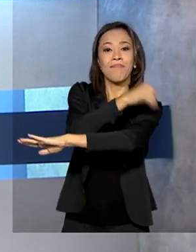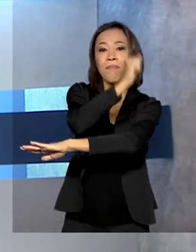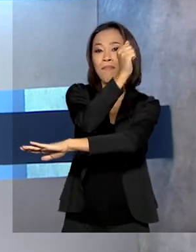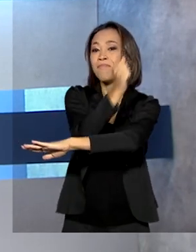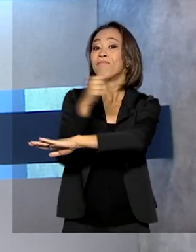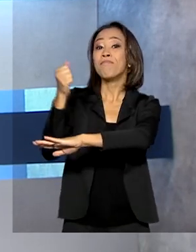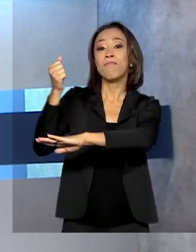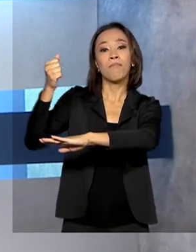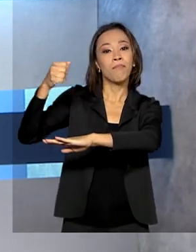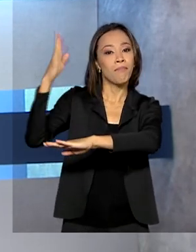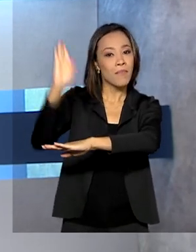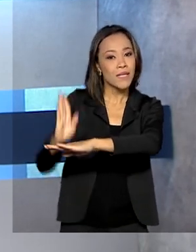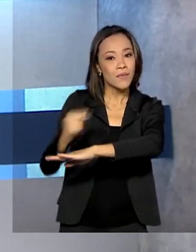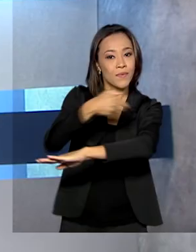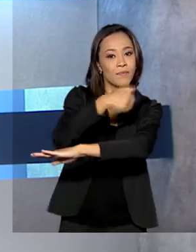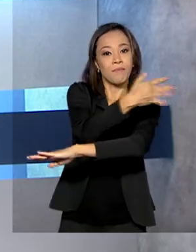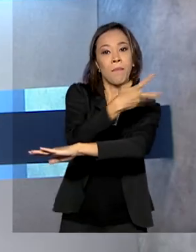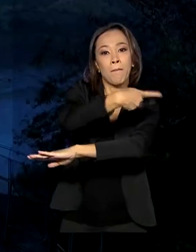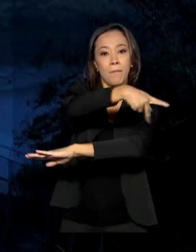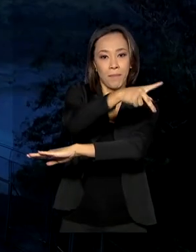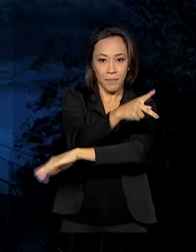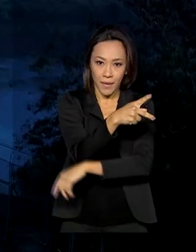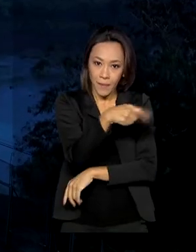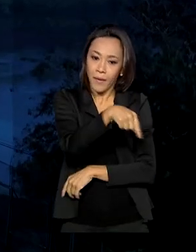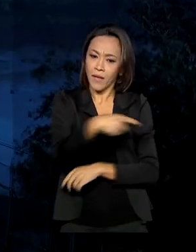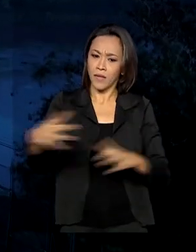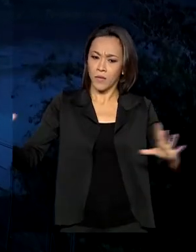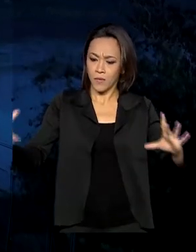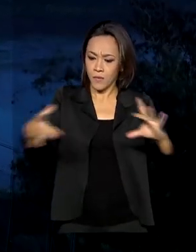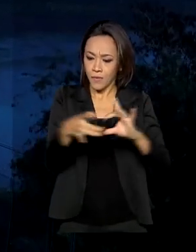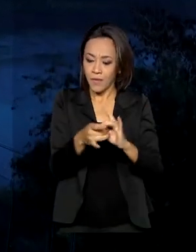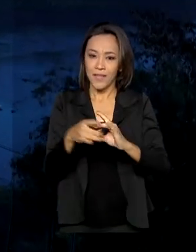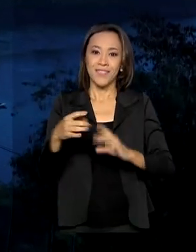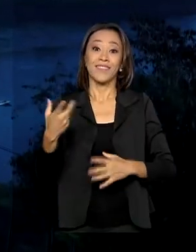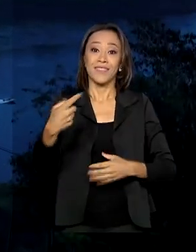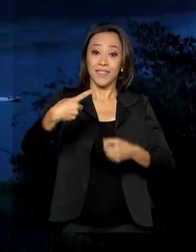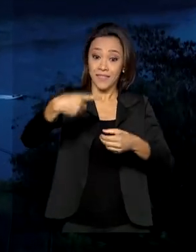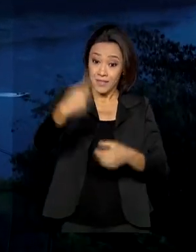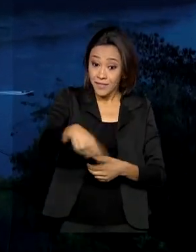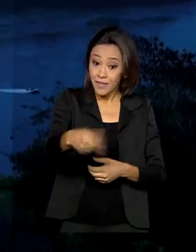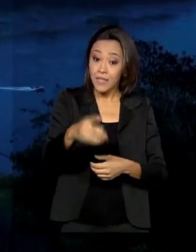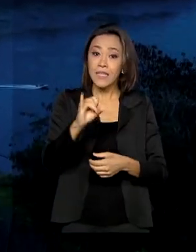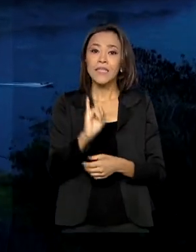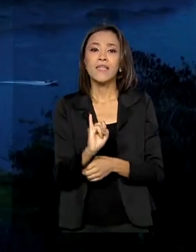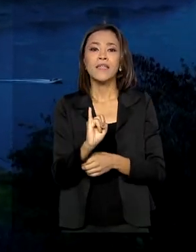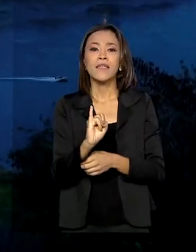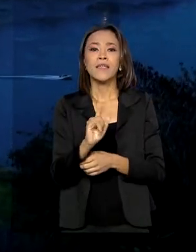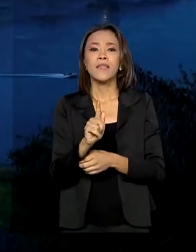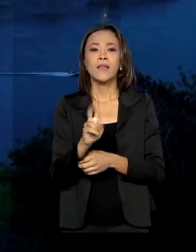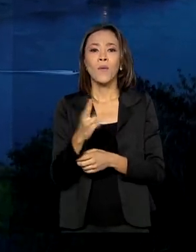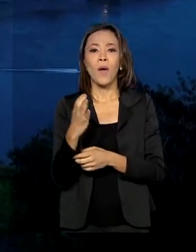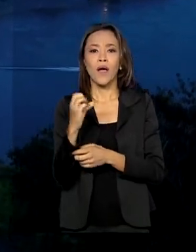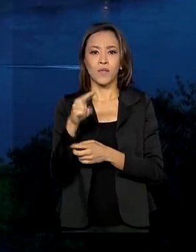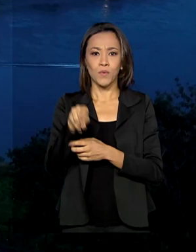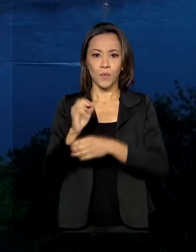Brasil e Paraguai, foi reaberta. A ponte liga Foz do Iguaçu, no Paraná, à Ciudad de Leste. Nesta primeira etapa,